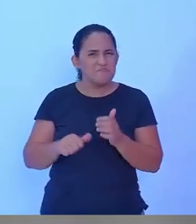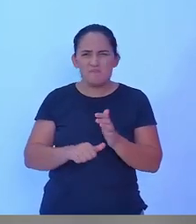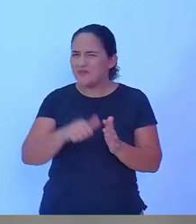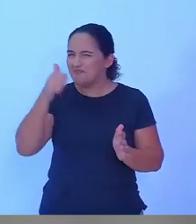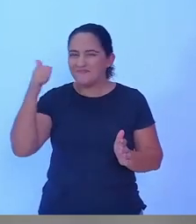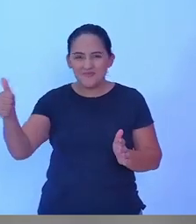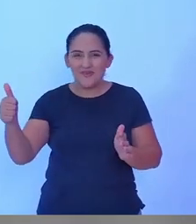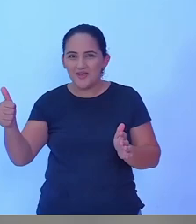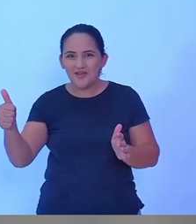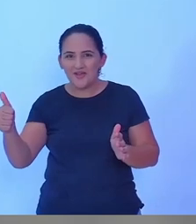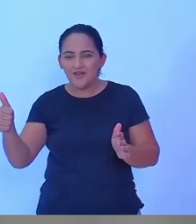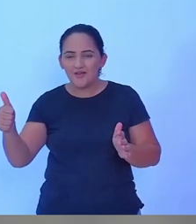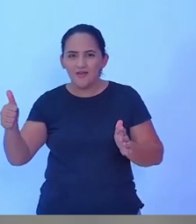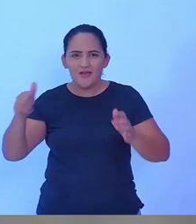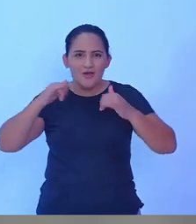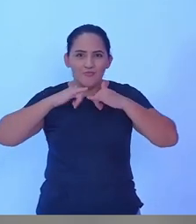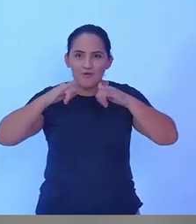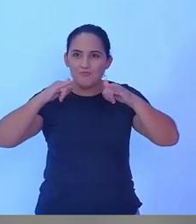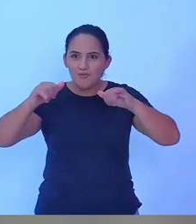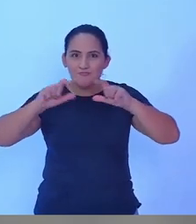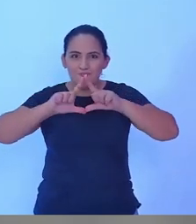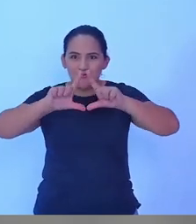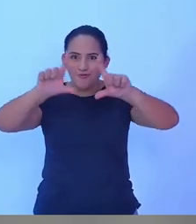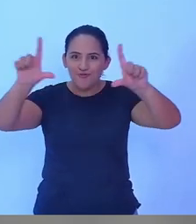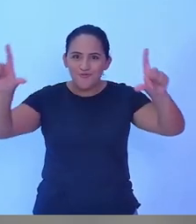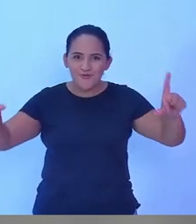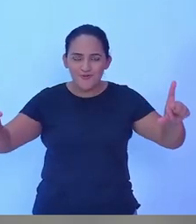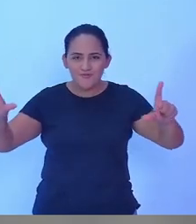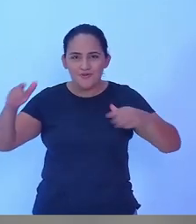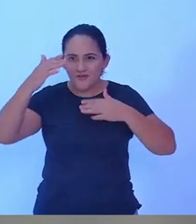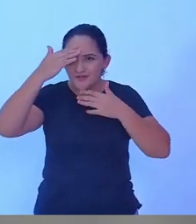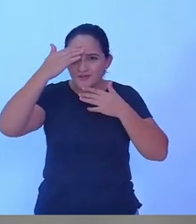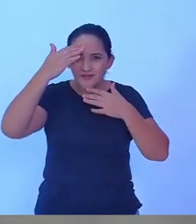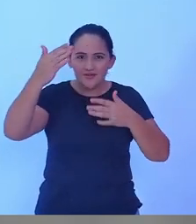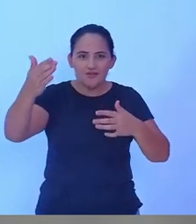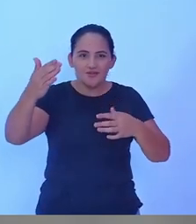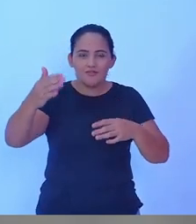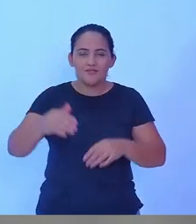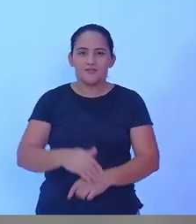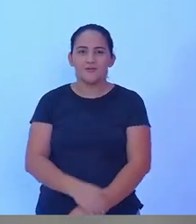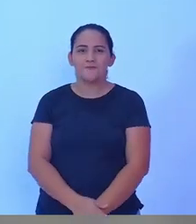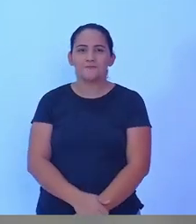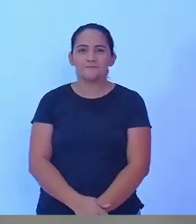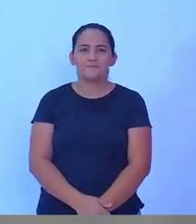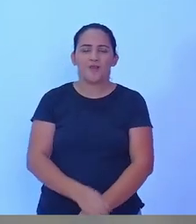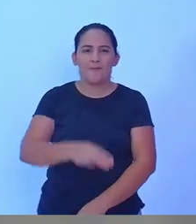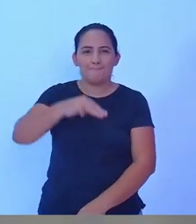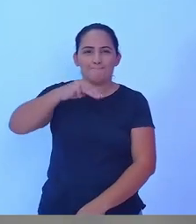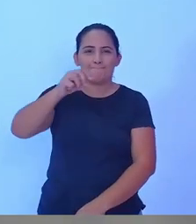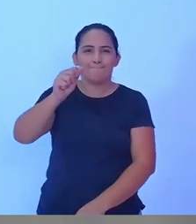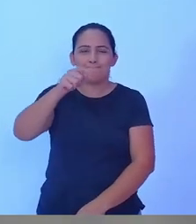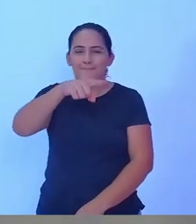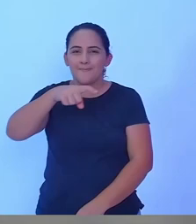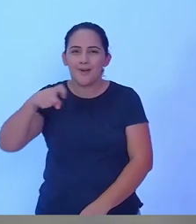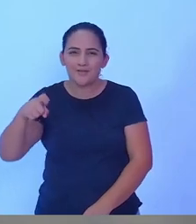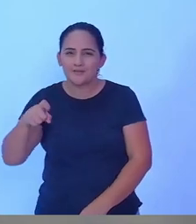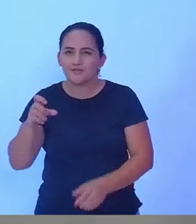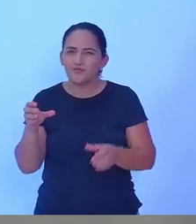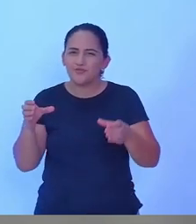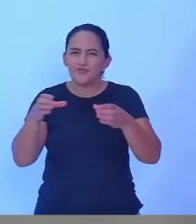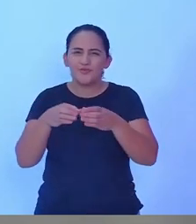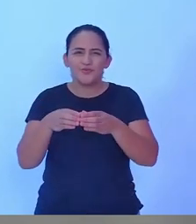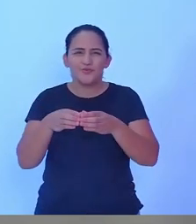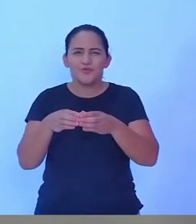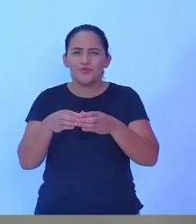tivemos coragem de fazer isso por isso quero agradecer ao Gregório Max e toda a sua equipe que montou toda essa